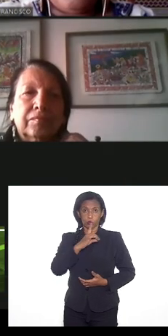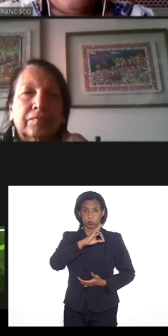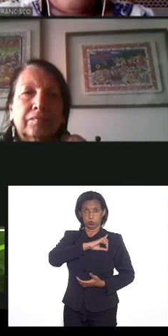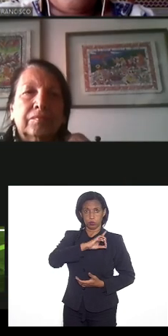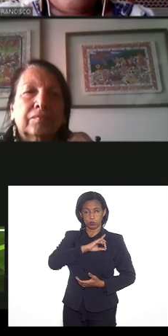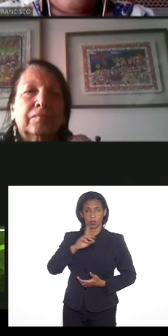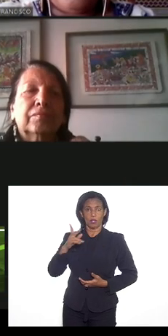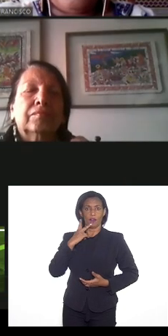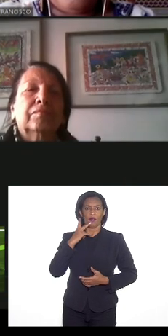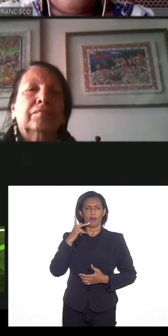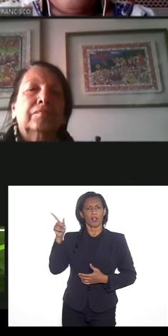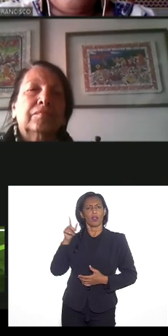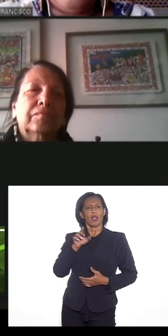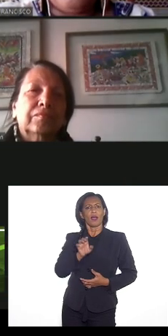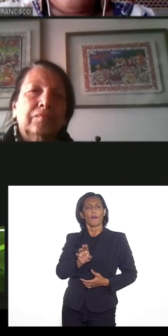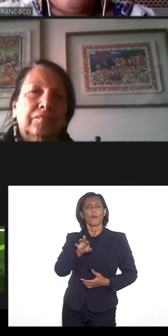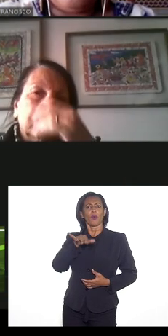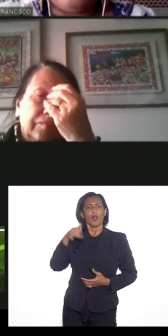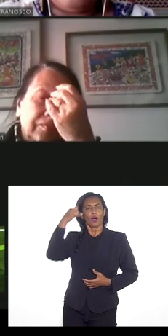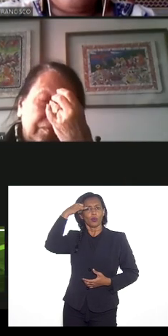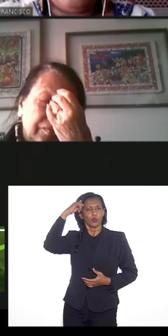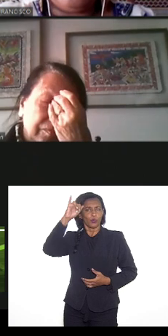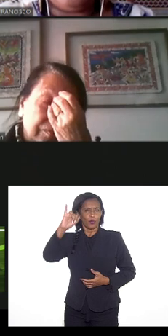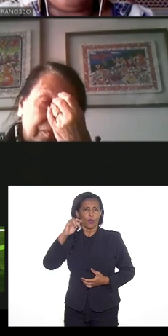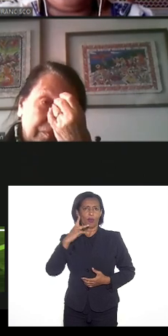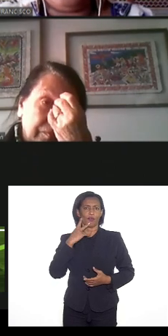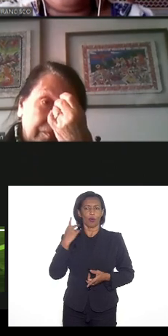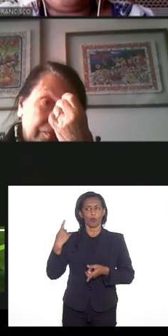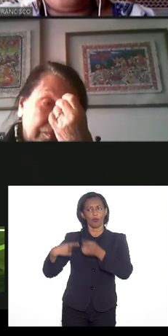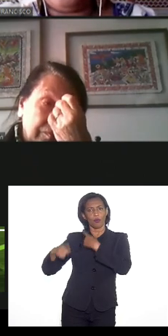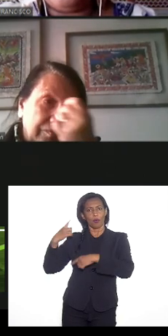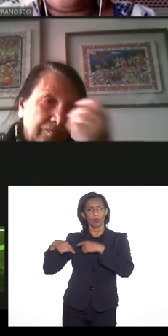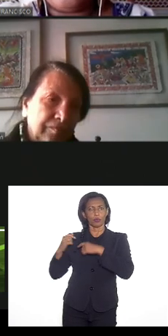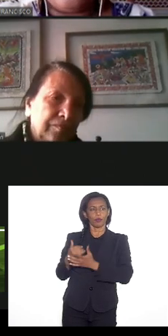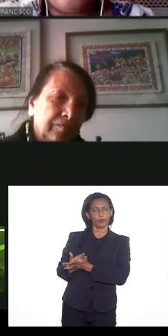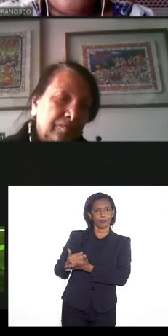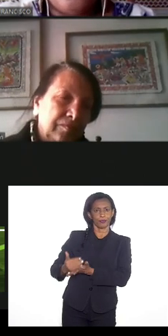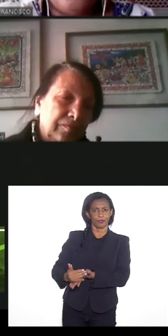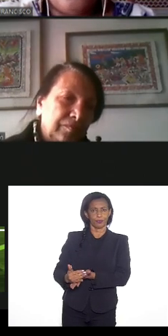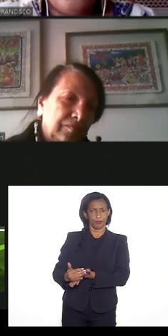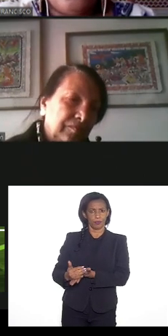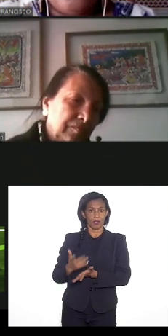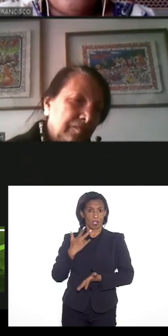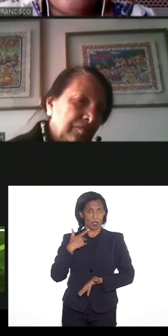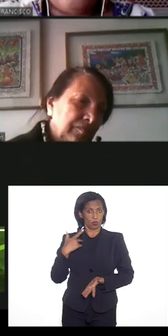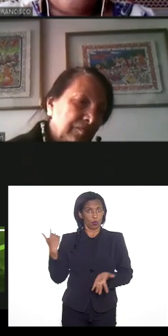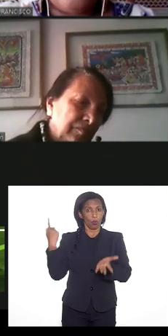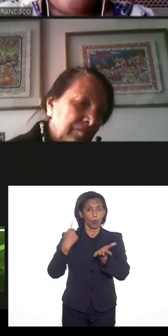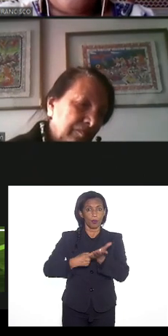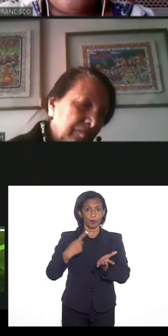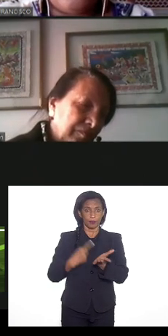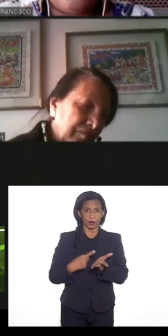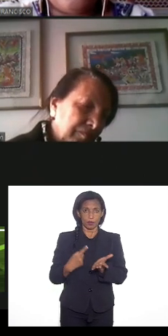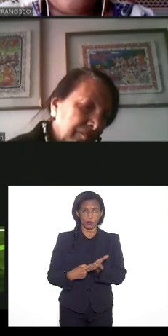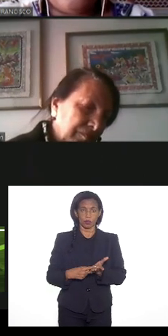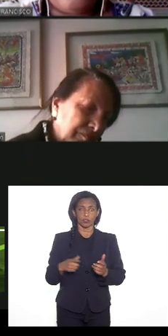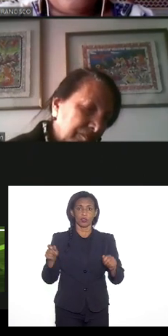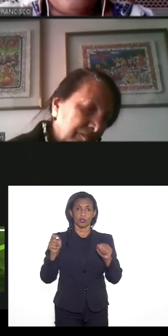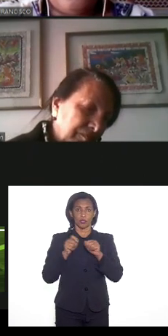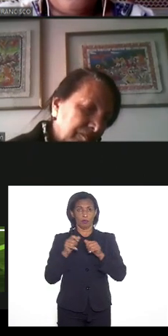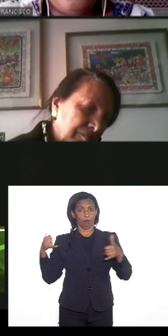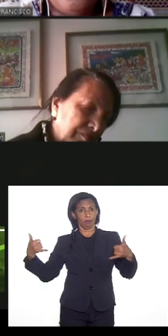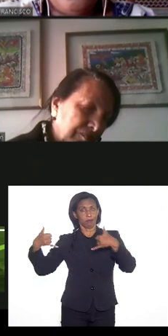buraco do boi retornou ao seu estágio inicial eu estou assumindo aqui um compromisso de fazer um